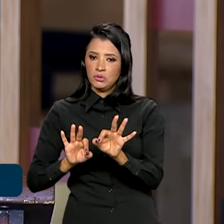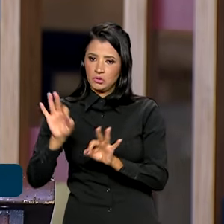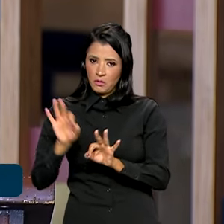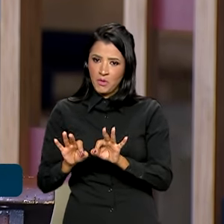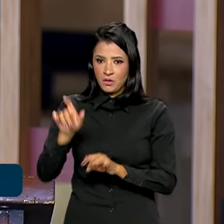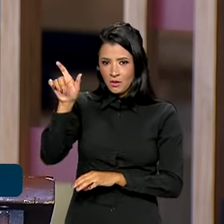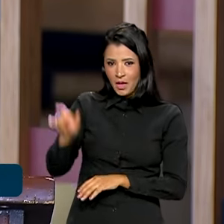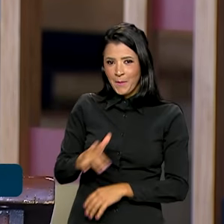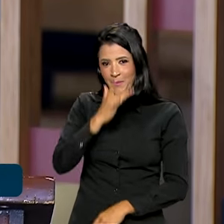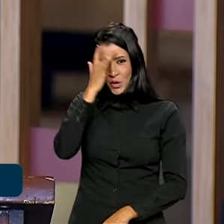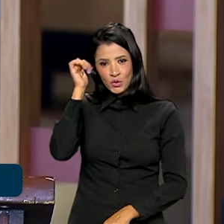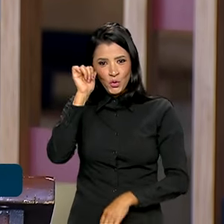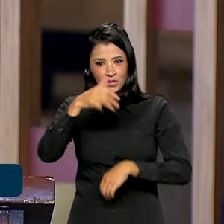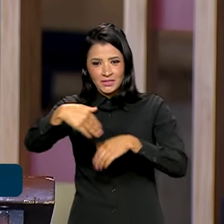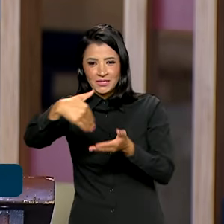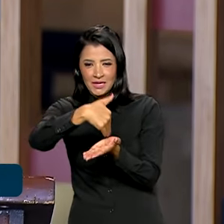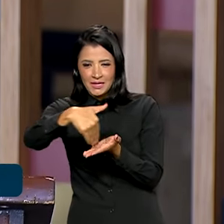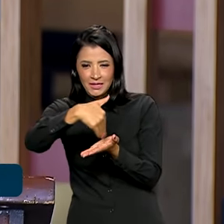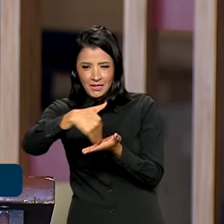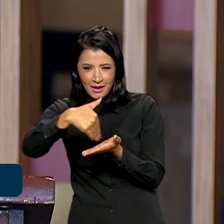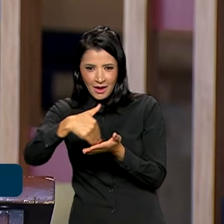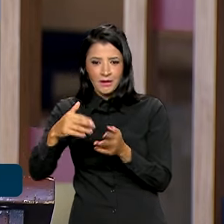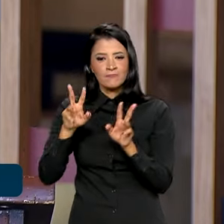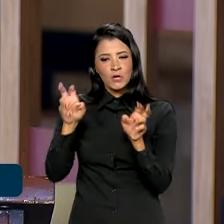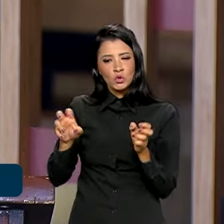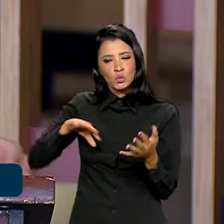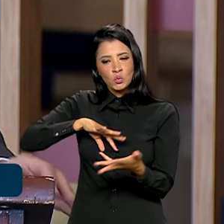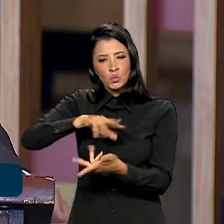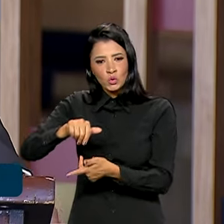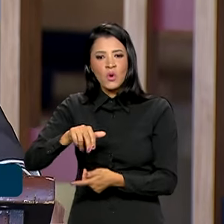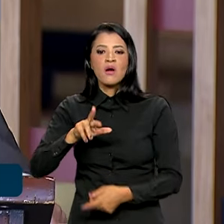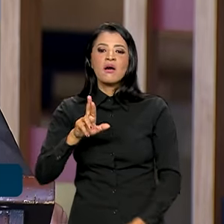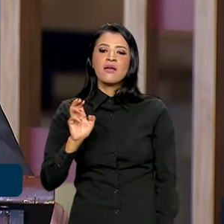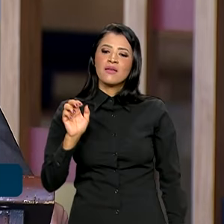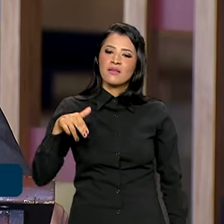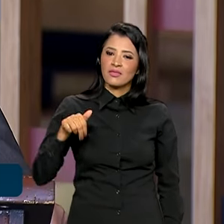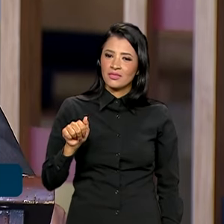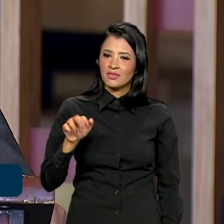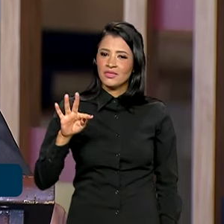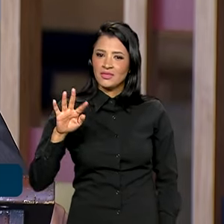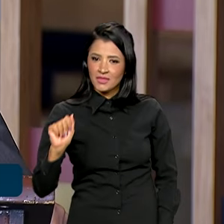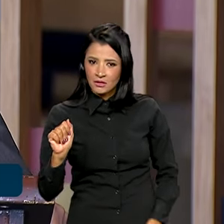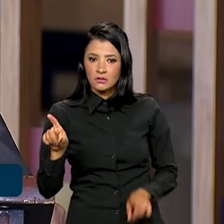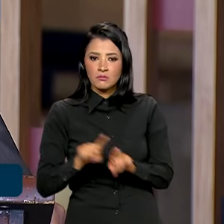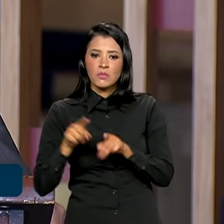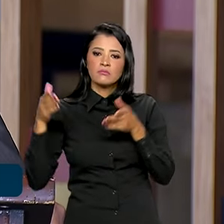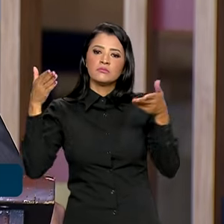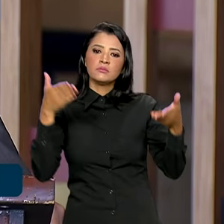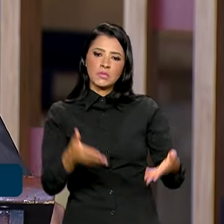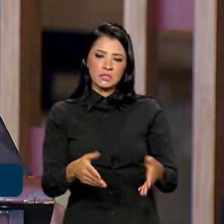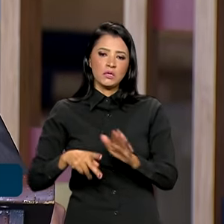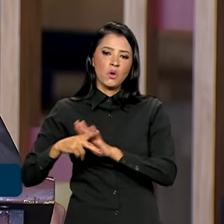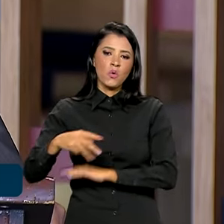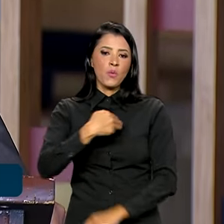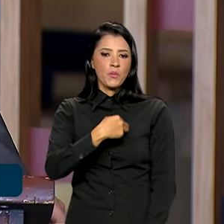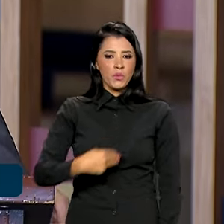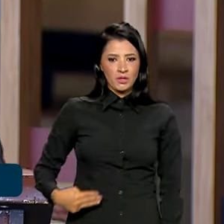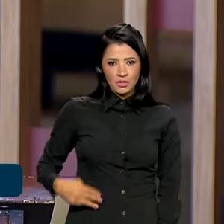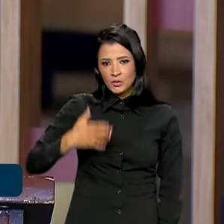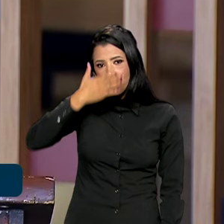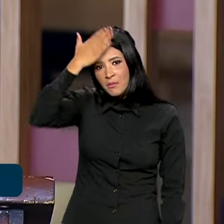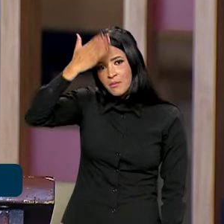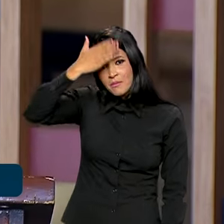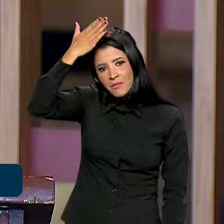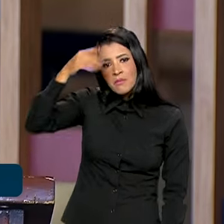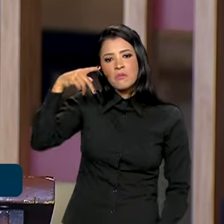na pessoa da secretária de Assuntos Internacionais, Renata Amaral, e a participação do ministro Márcio Macedo